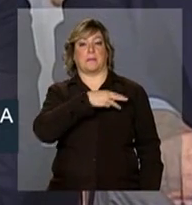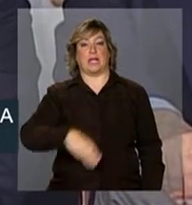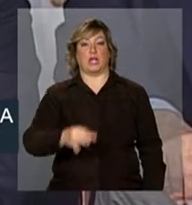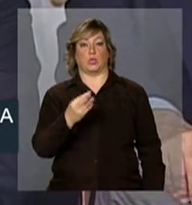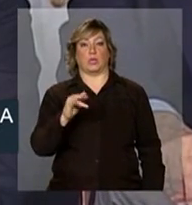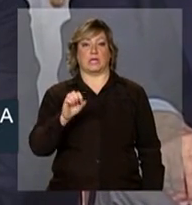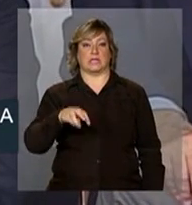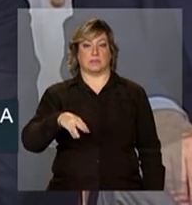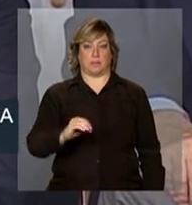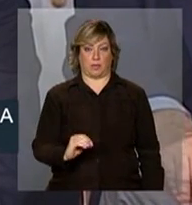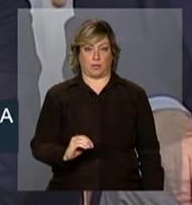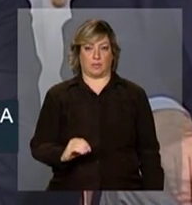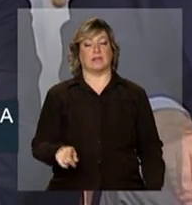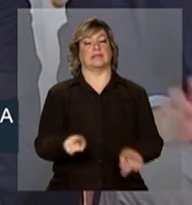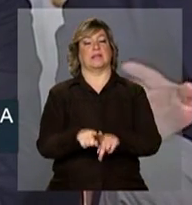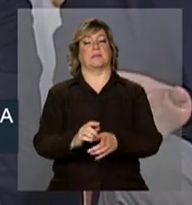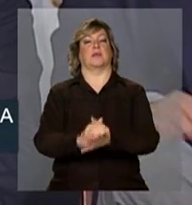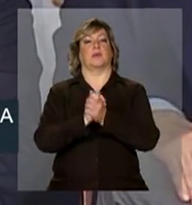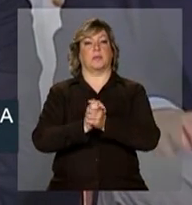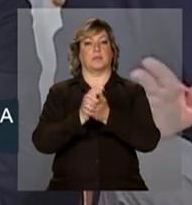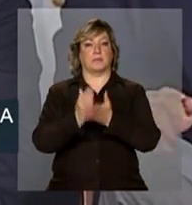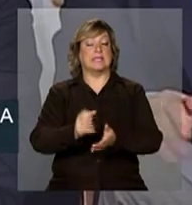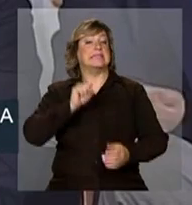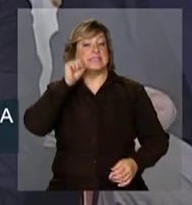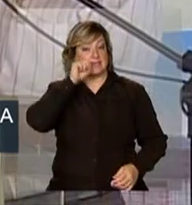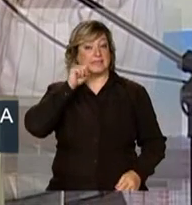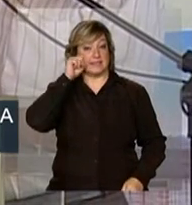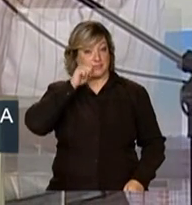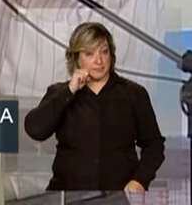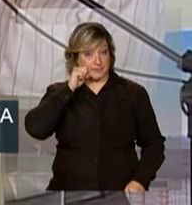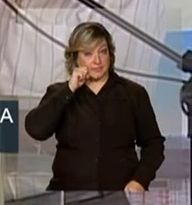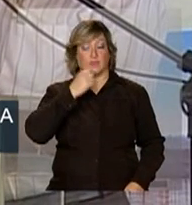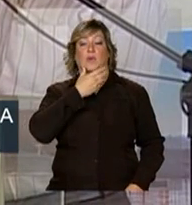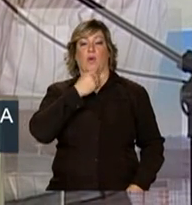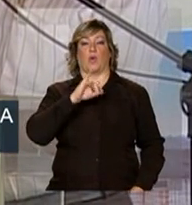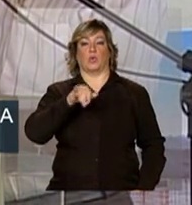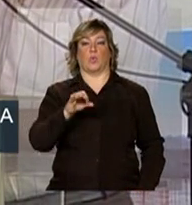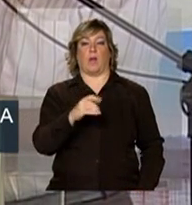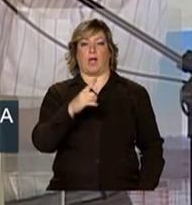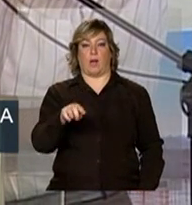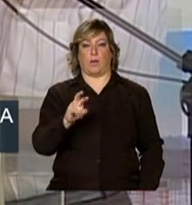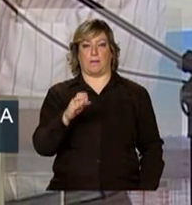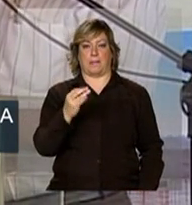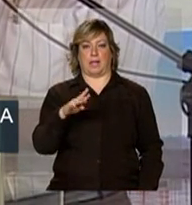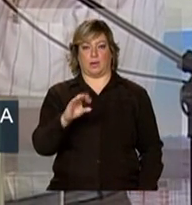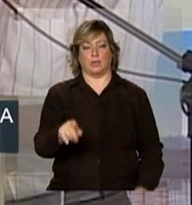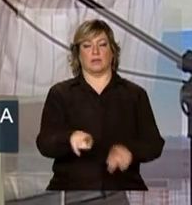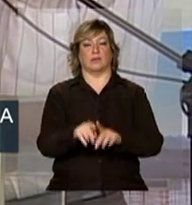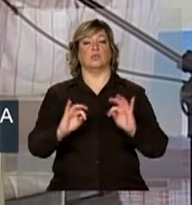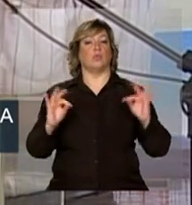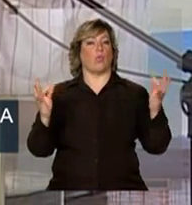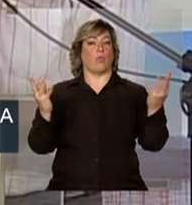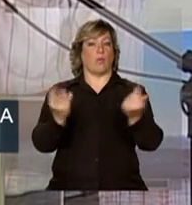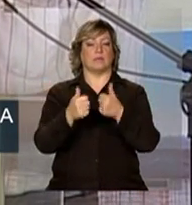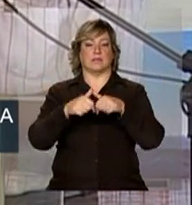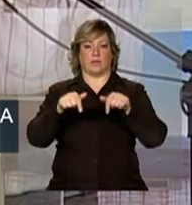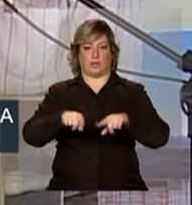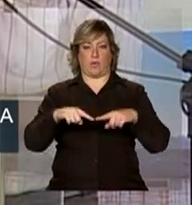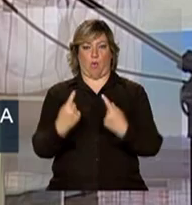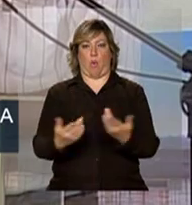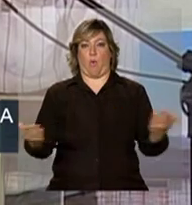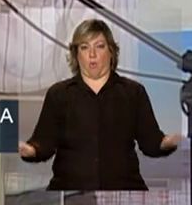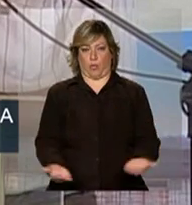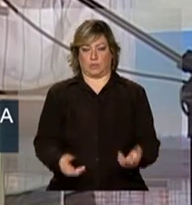ministro do Turismo. Também cumprimentar o senador João Ribeiro. E cumprimentar todos que aqui estão